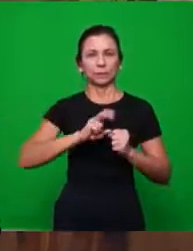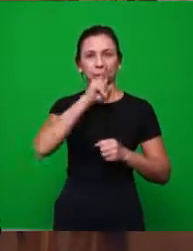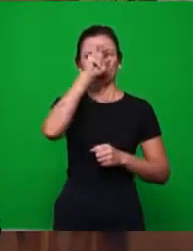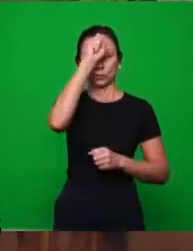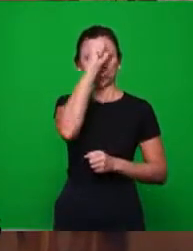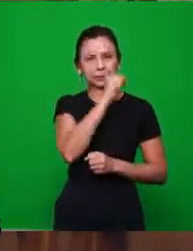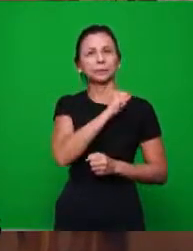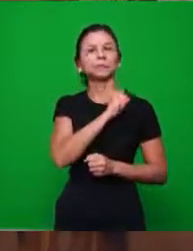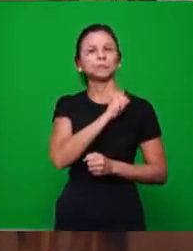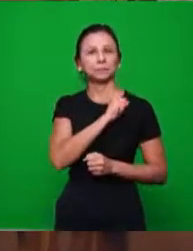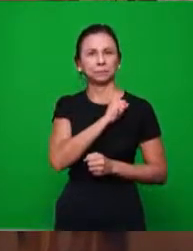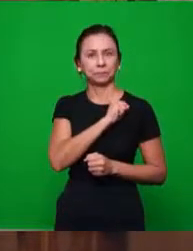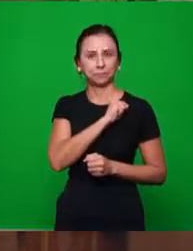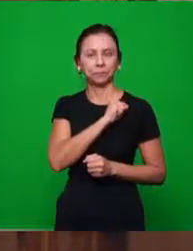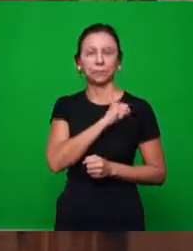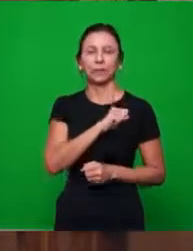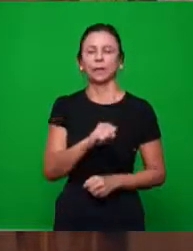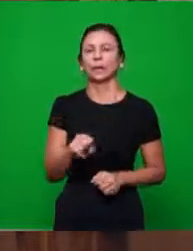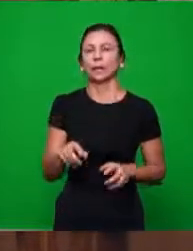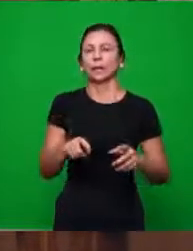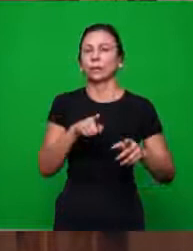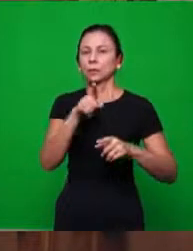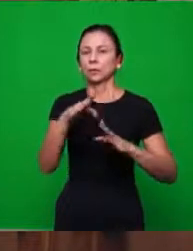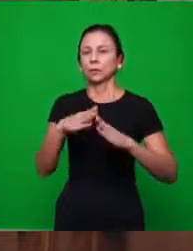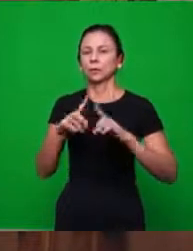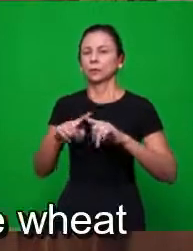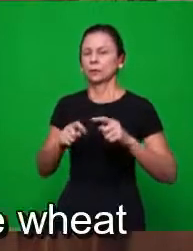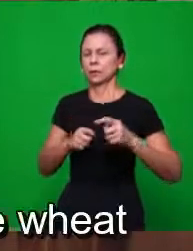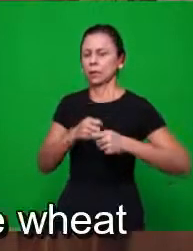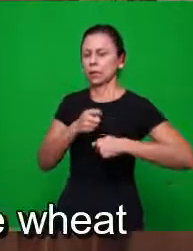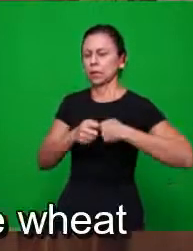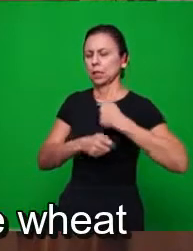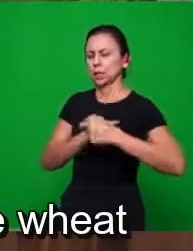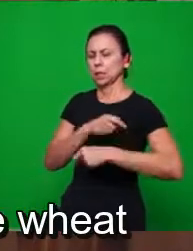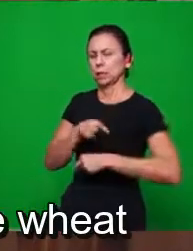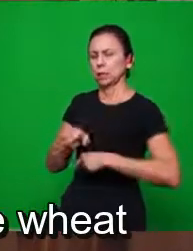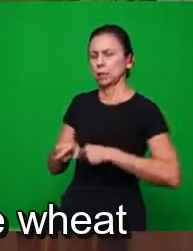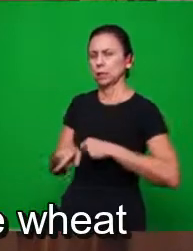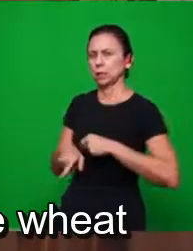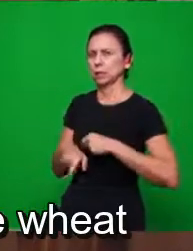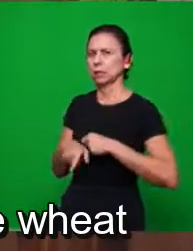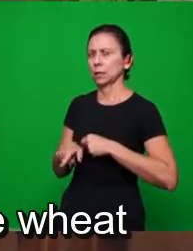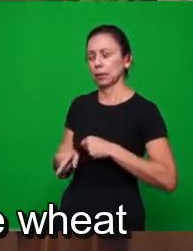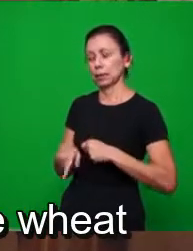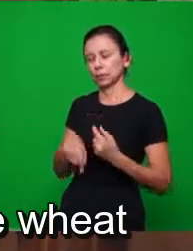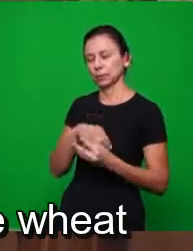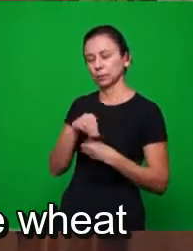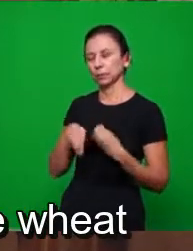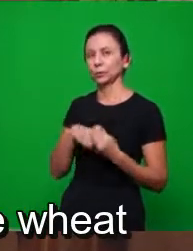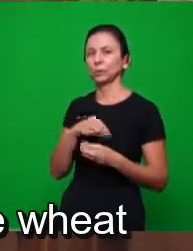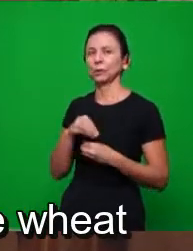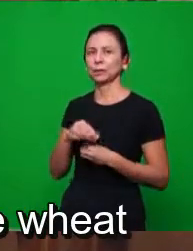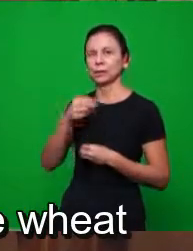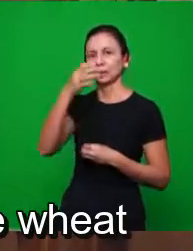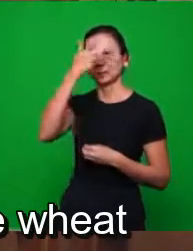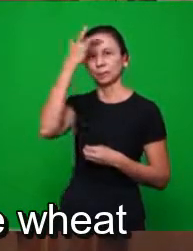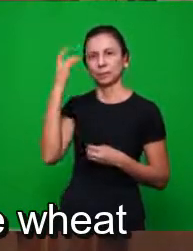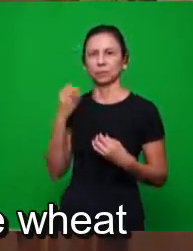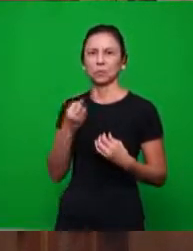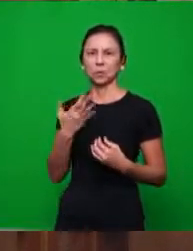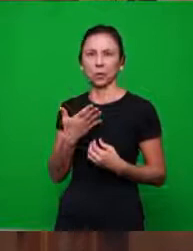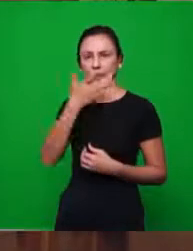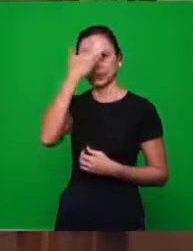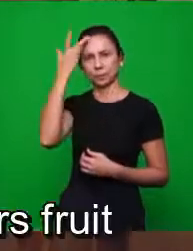engano. Você tem uma igreja, todo mundo, todo mundo está na benção, tem trigo e tem joio. O